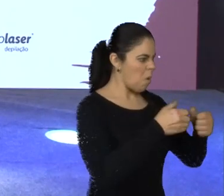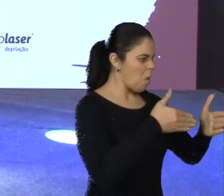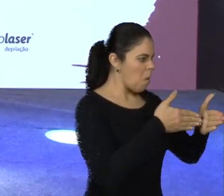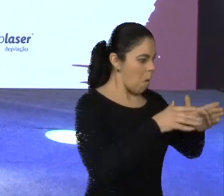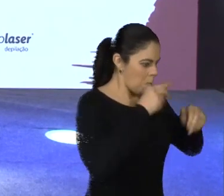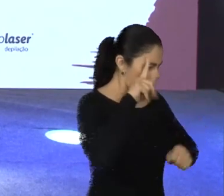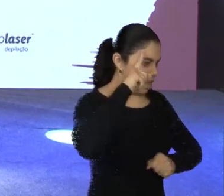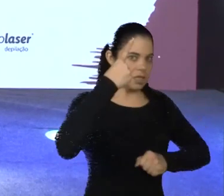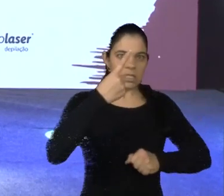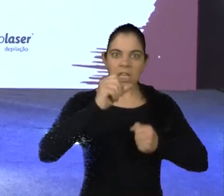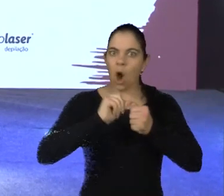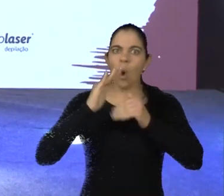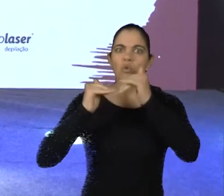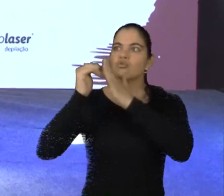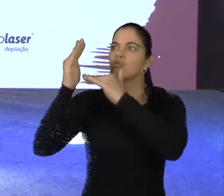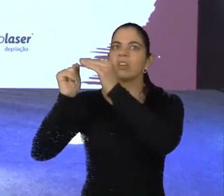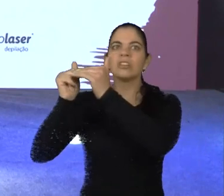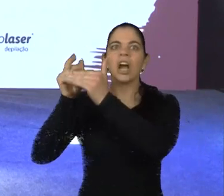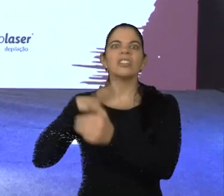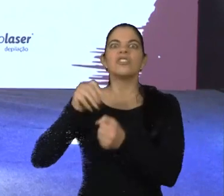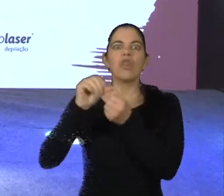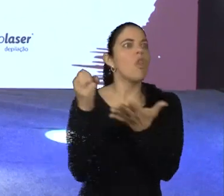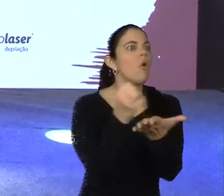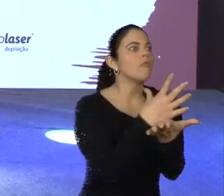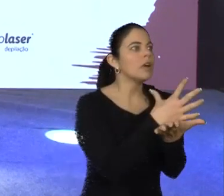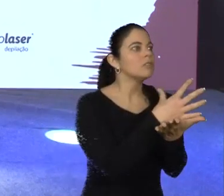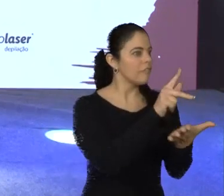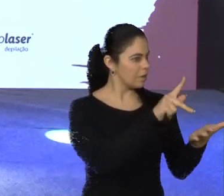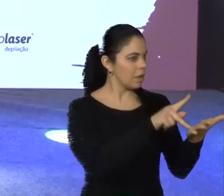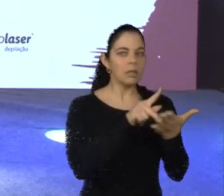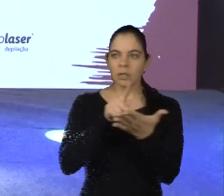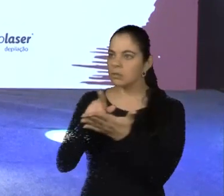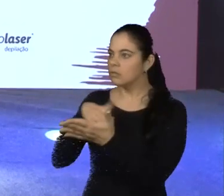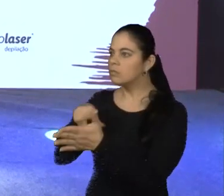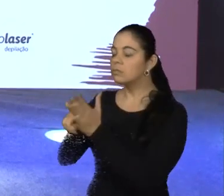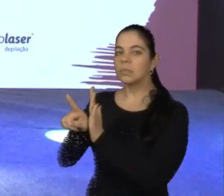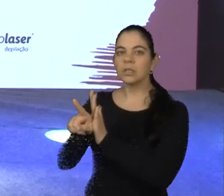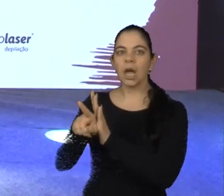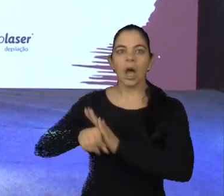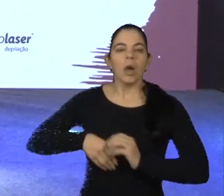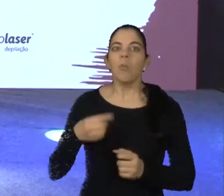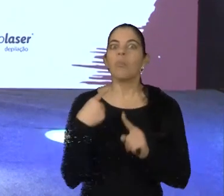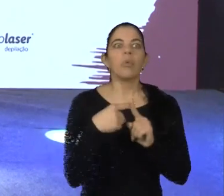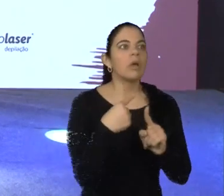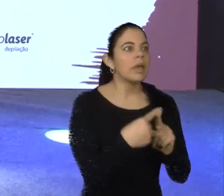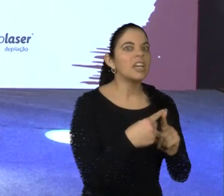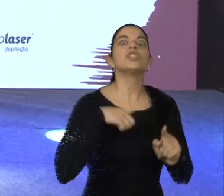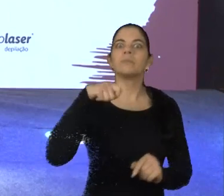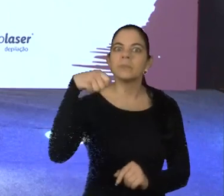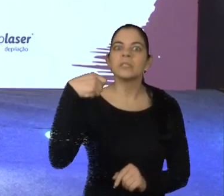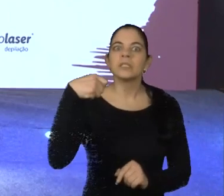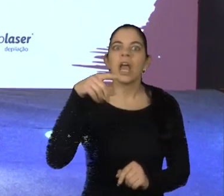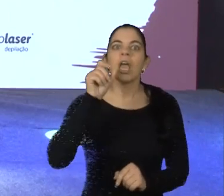que a gente tinha de antes construído, realmente inovando, não é verdade, Alex? É verdade. Realmente inovando tudo o que a gente precisa